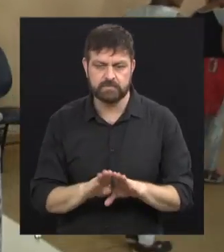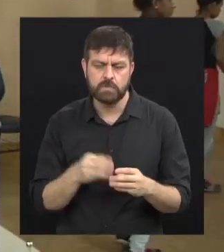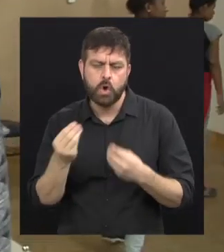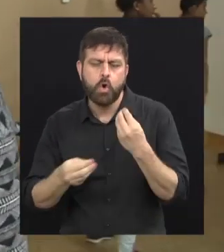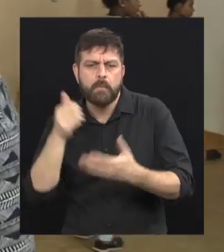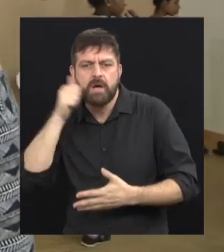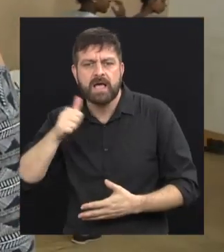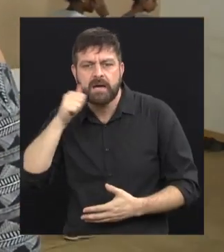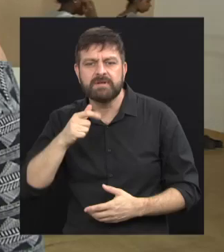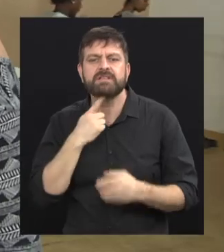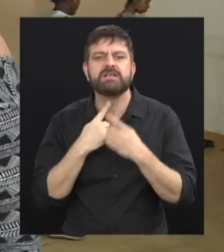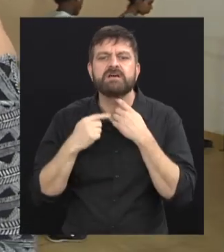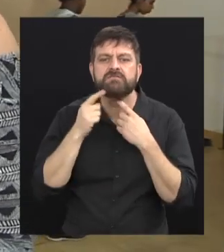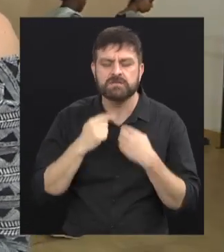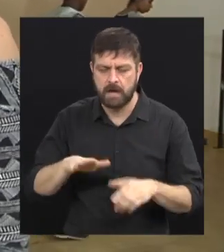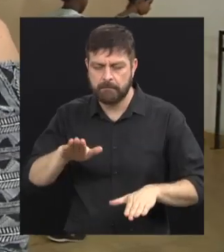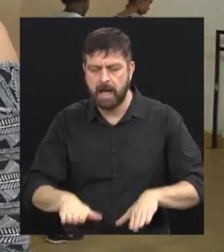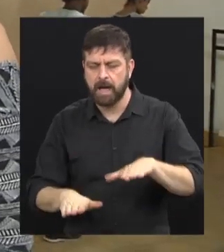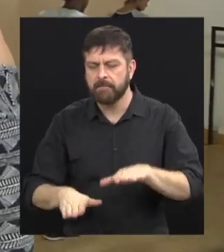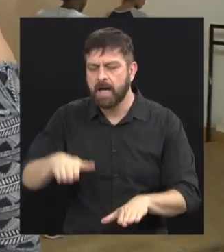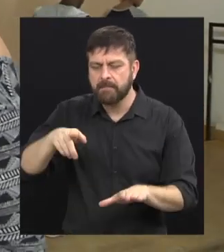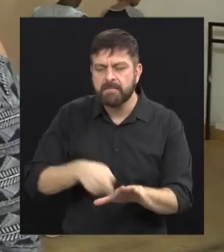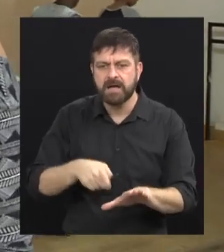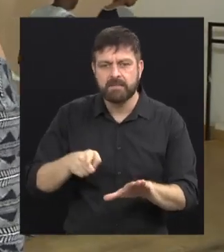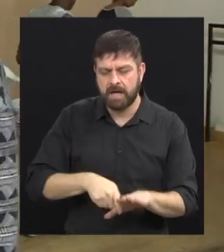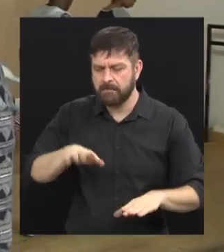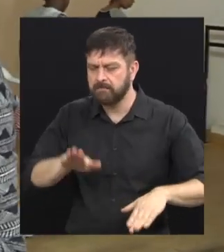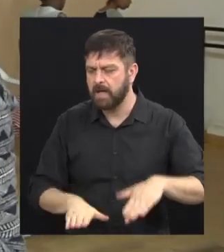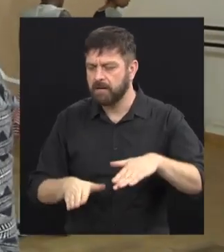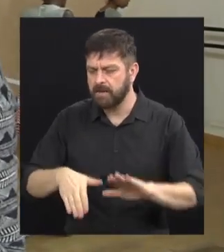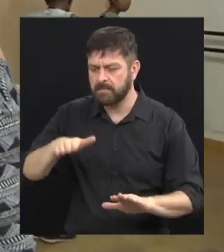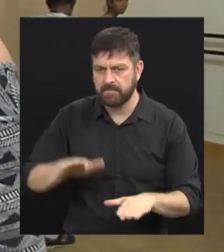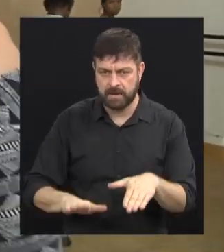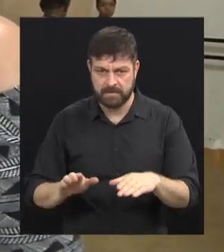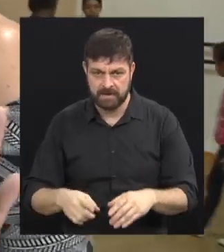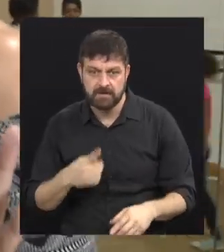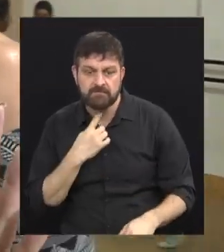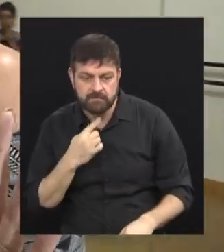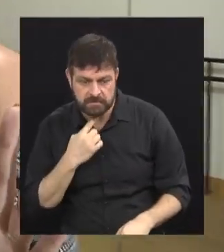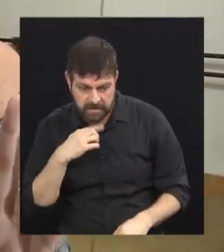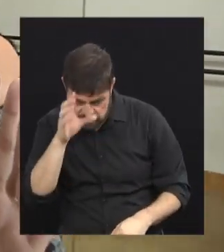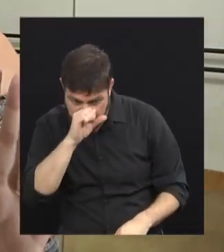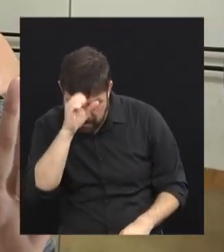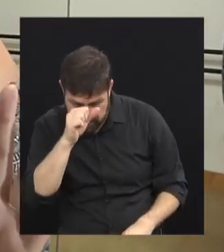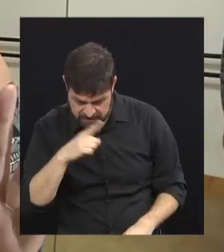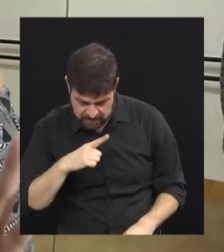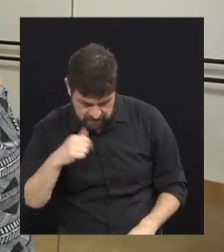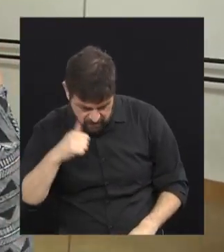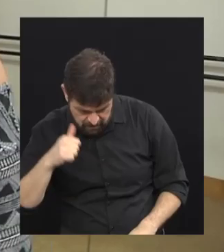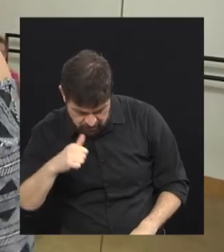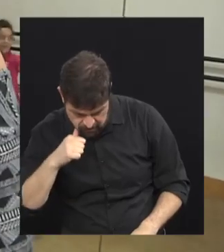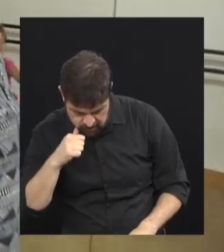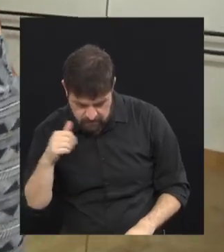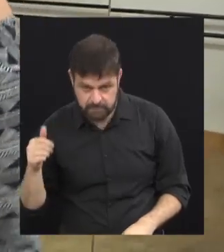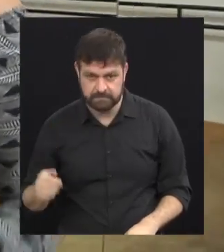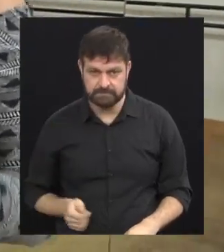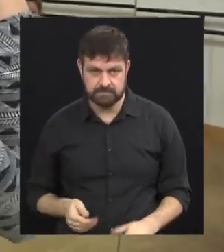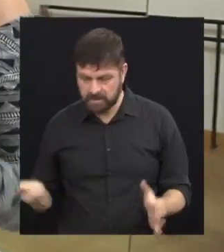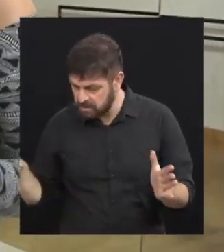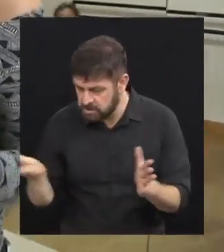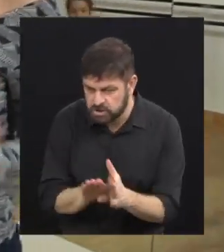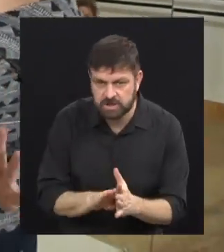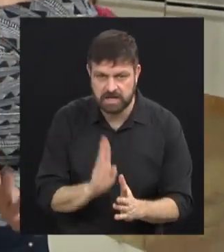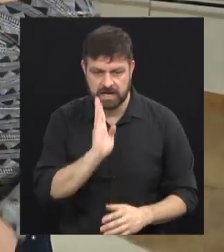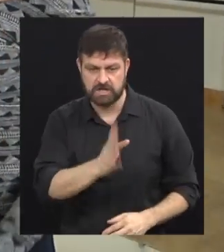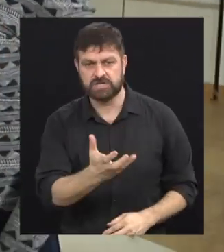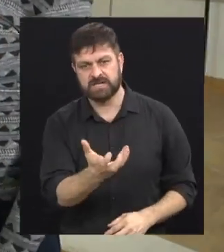que é a atração delas pelo sapateado? Quando elas chegam aqui e sabem que tem aula, imediatamente elas têm vontade de aprender, ou não? Sim, não. A atração